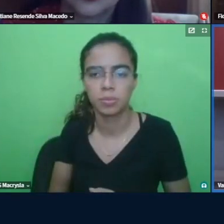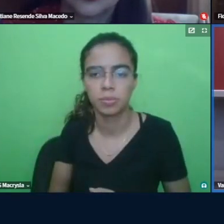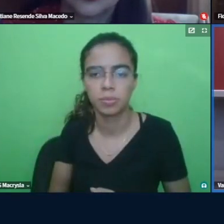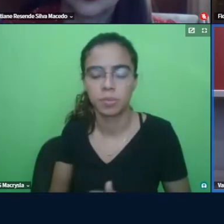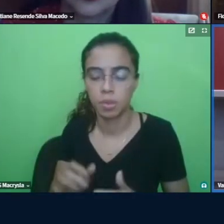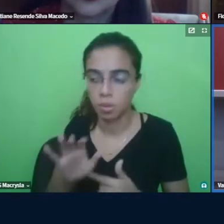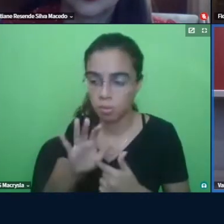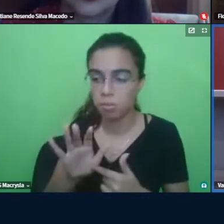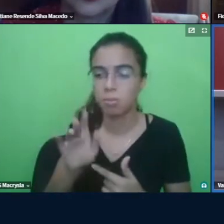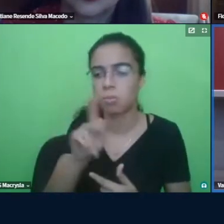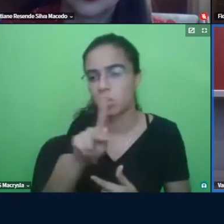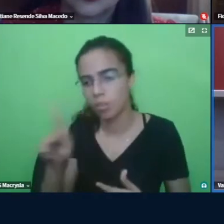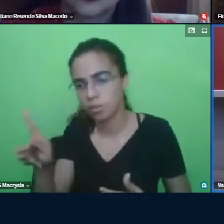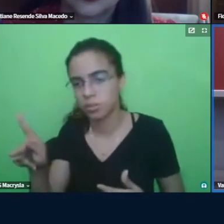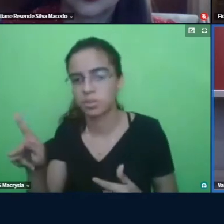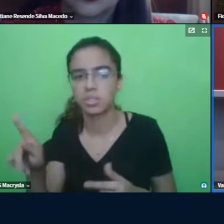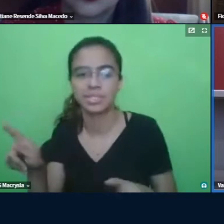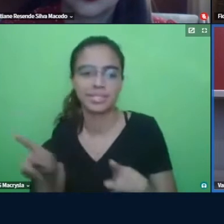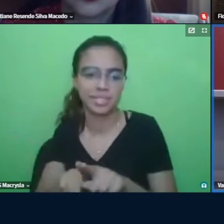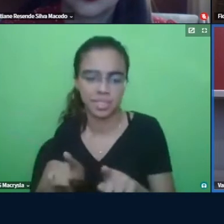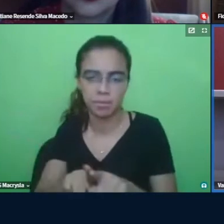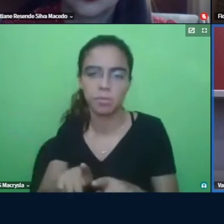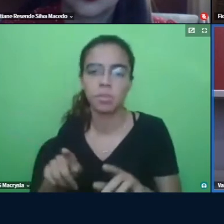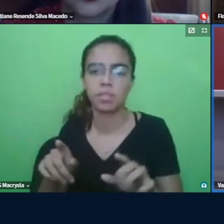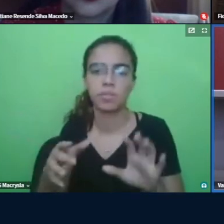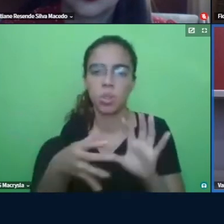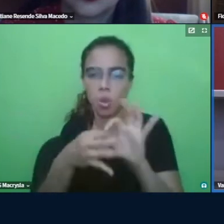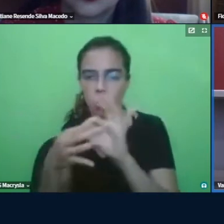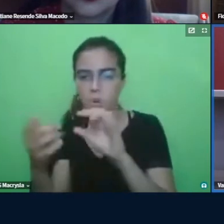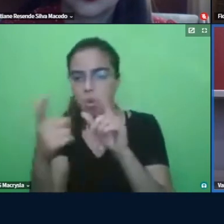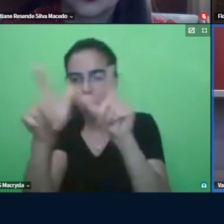e para os contextos que se permitirem